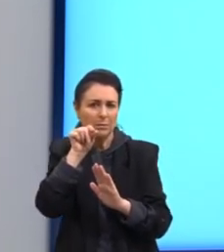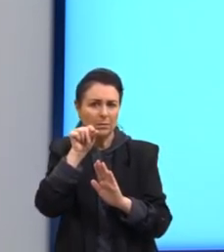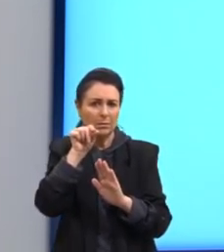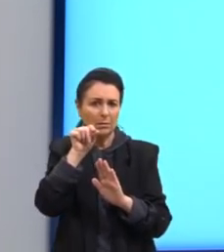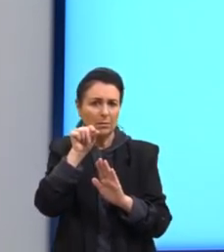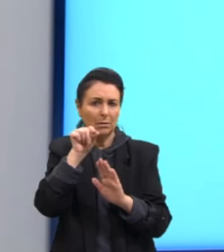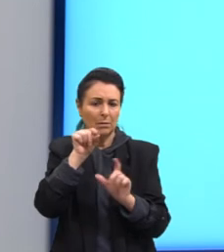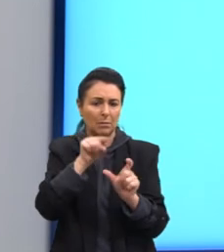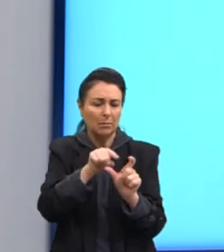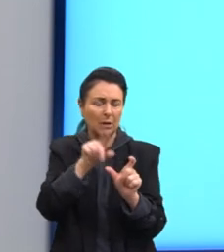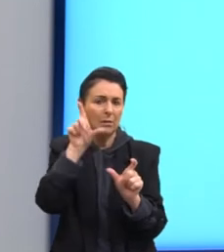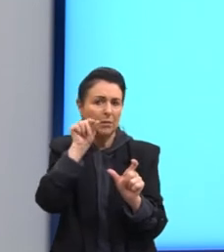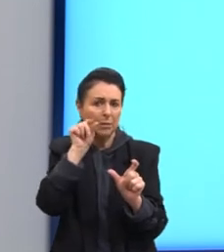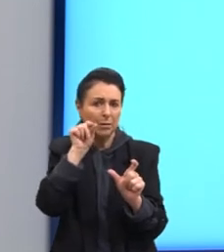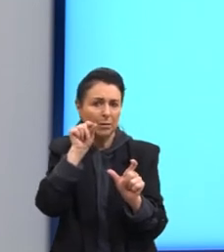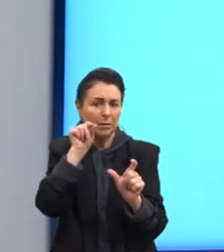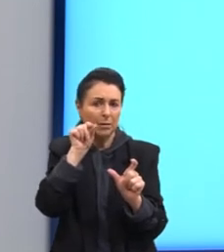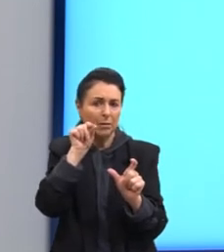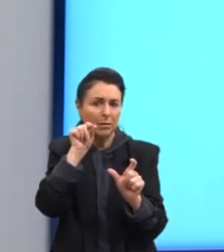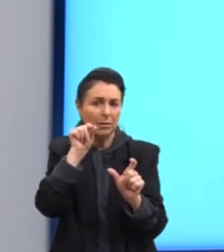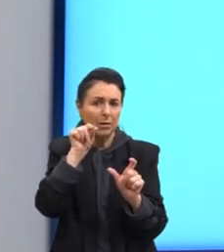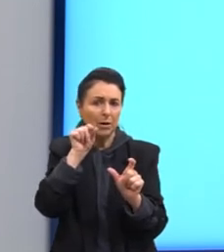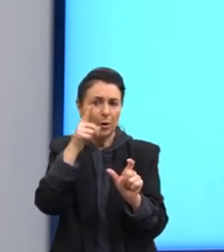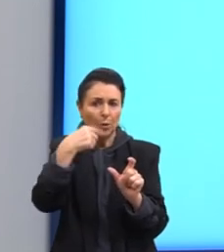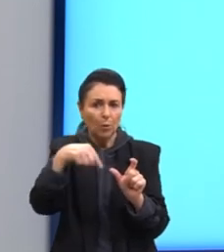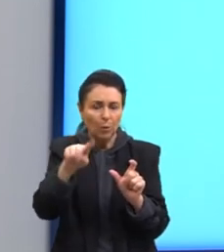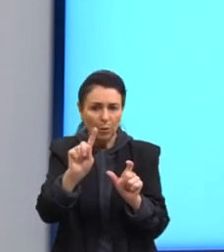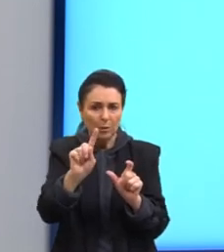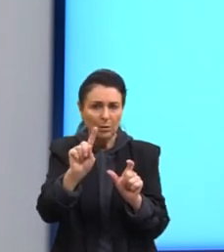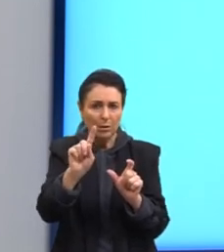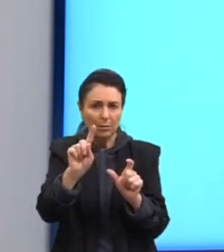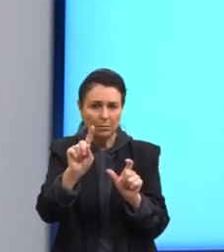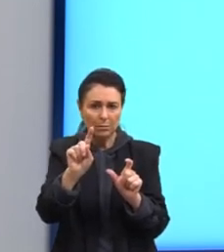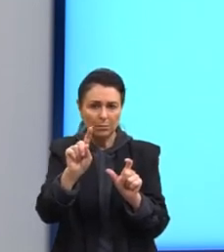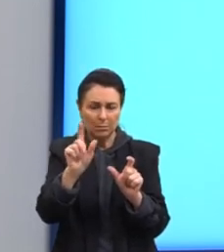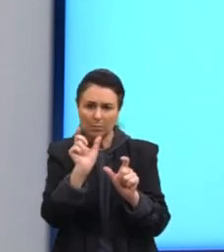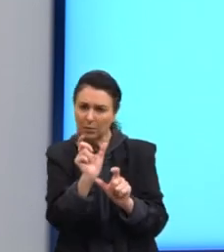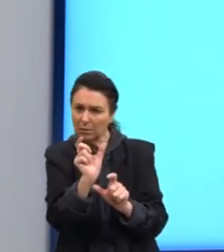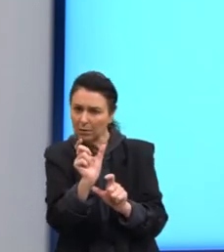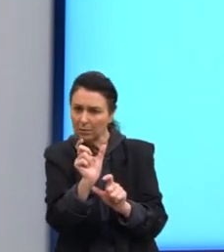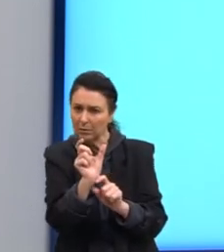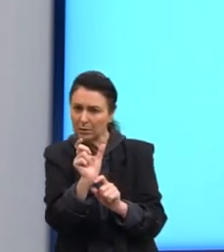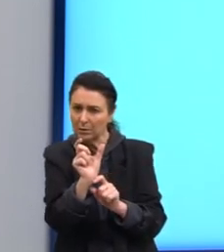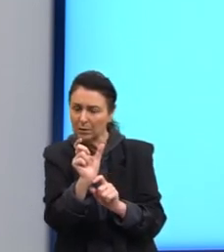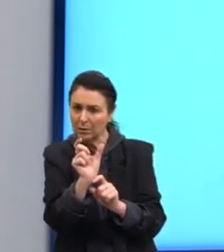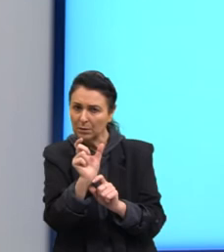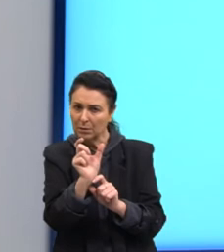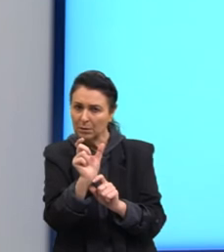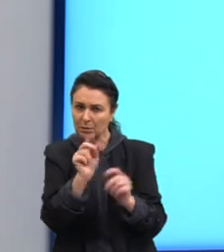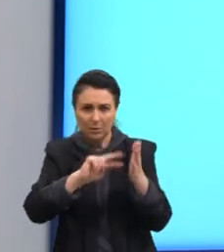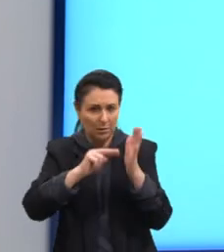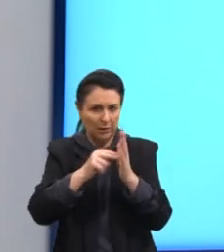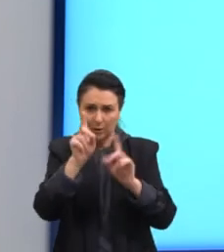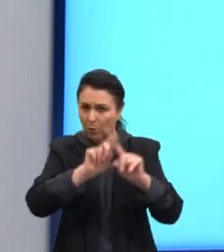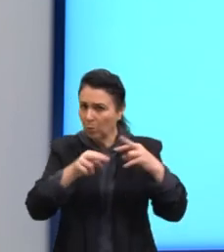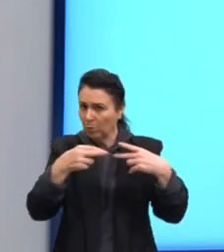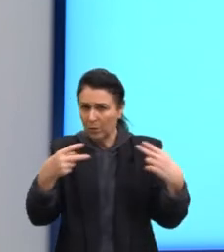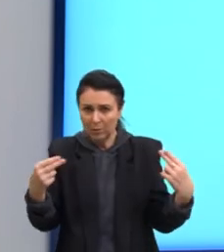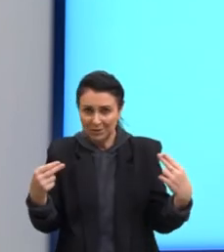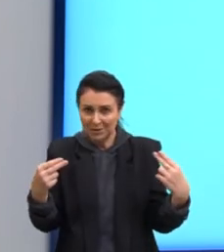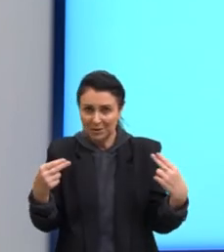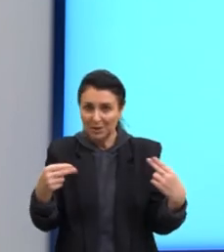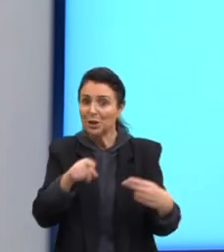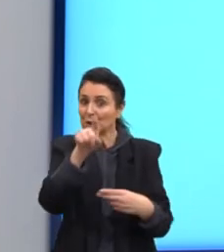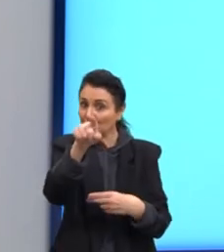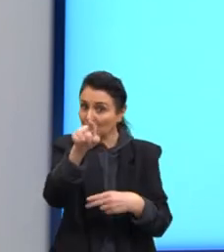pássaro. Minor. Minor é uma palavra que me lembra alguma coisa. Certo? Então, dessa